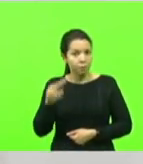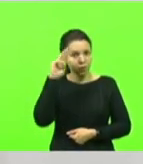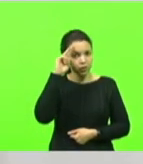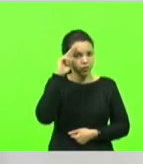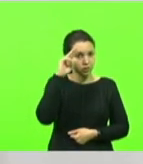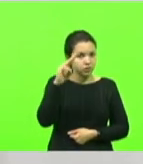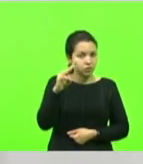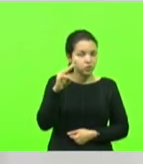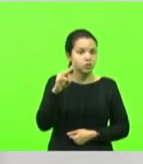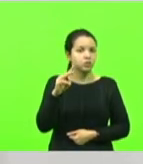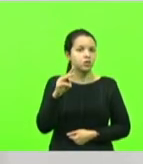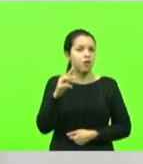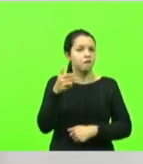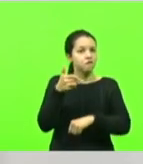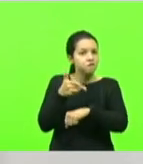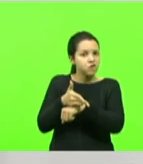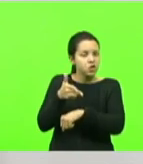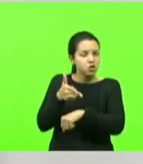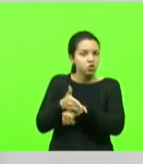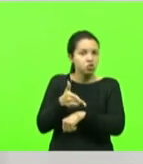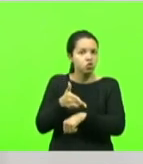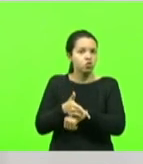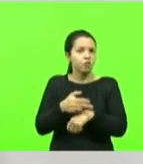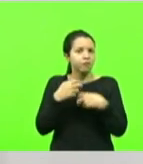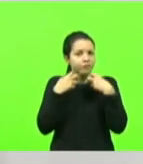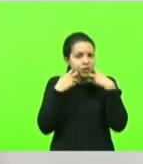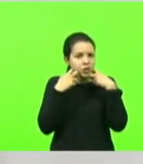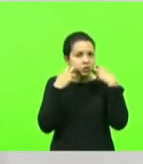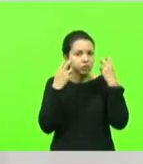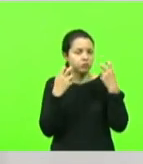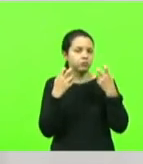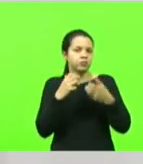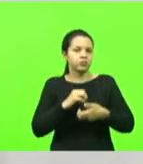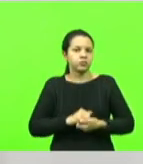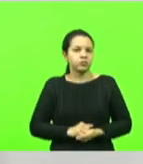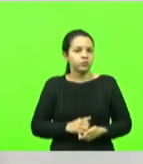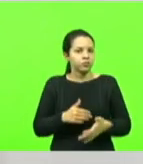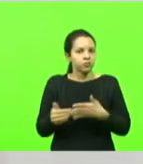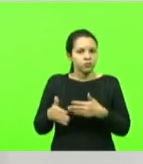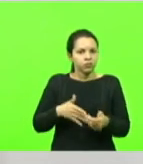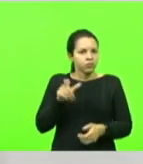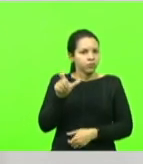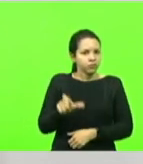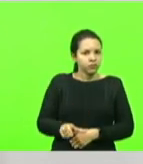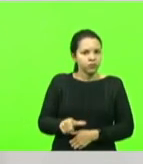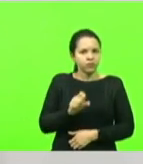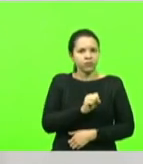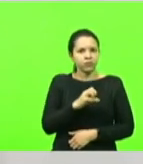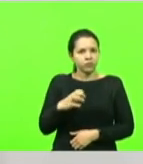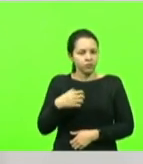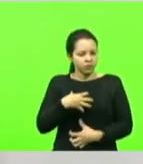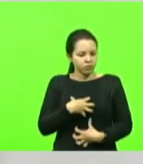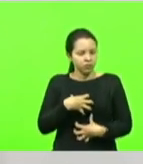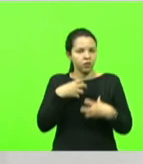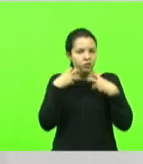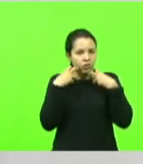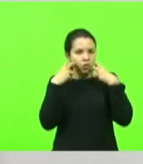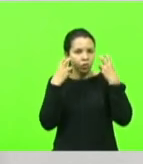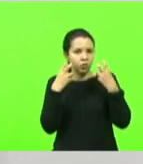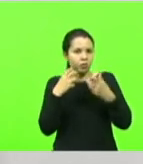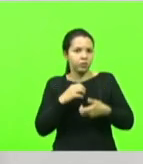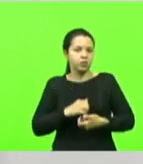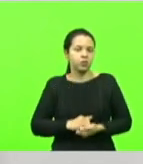gravada em vídeo, que envergonha qualquer catarinense. Eu me sinto envergonhado quando um